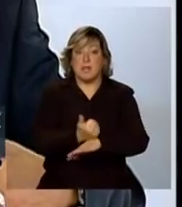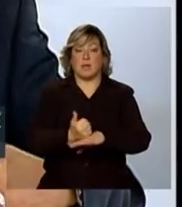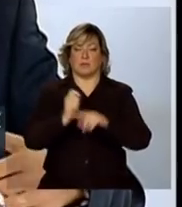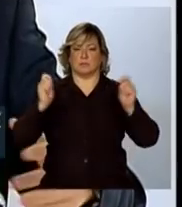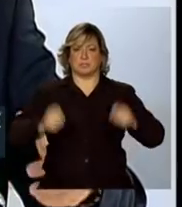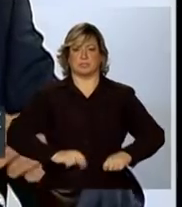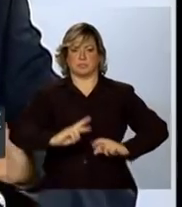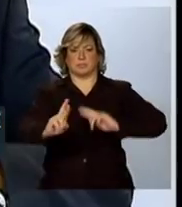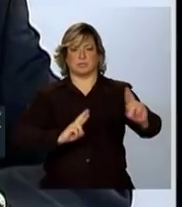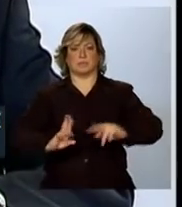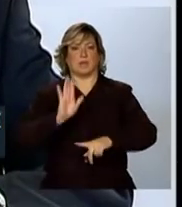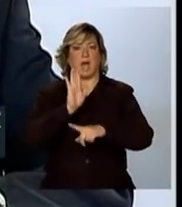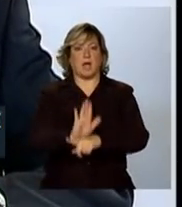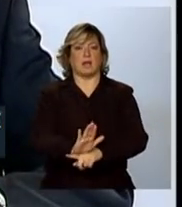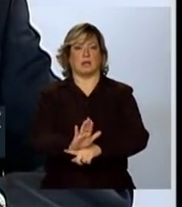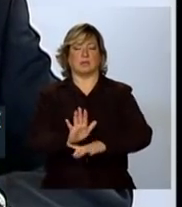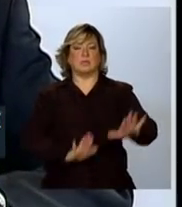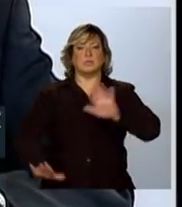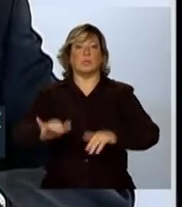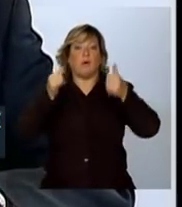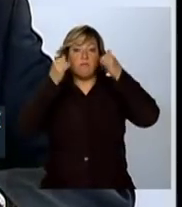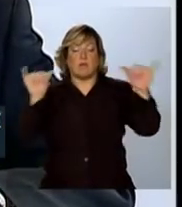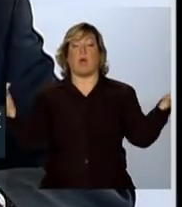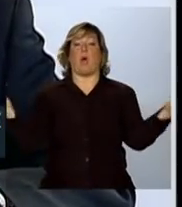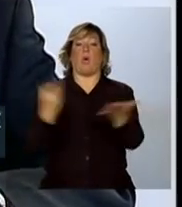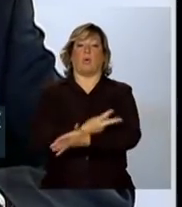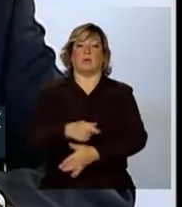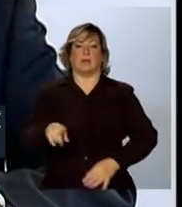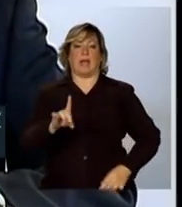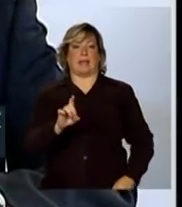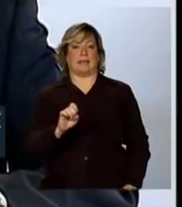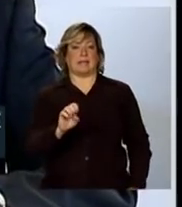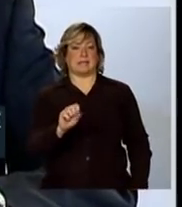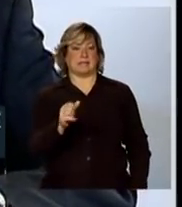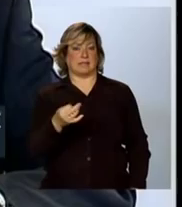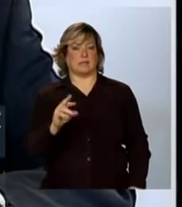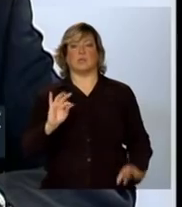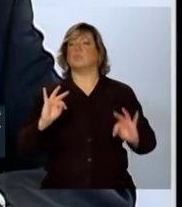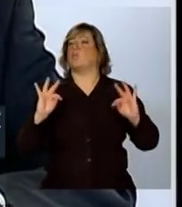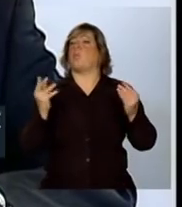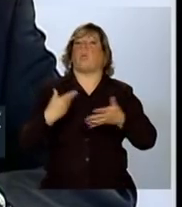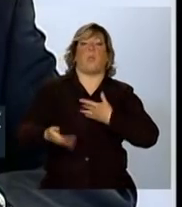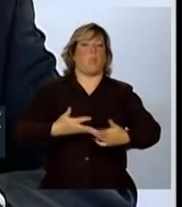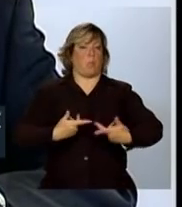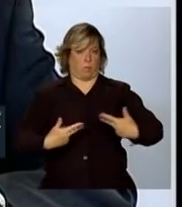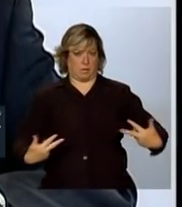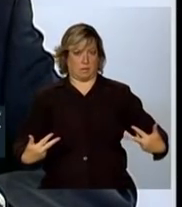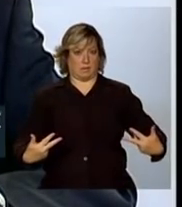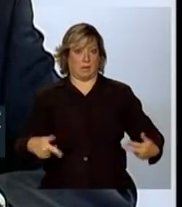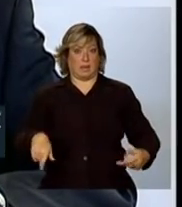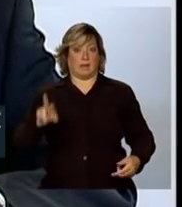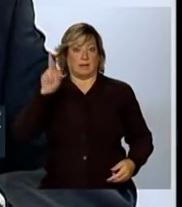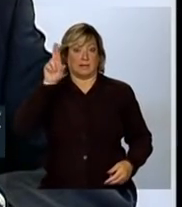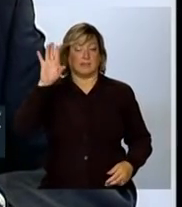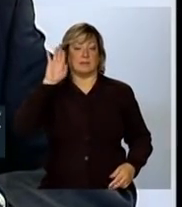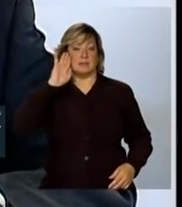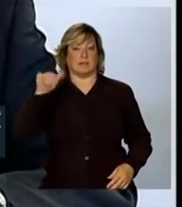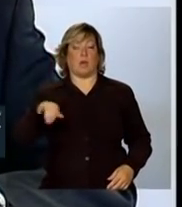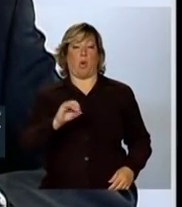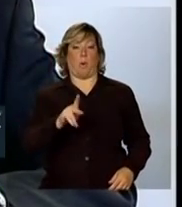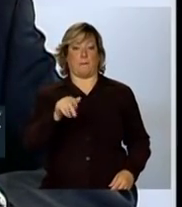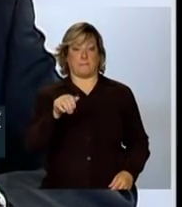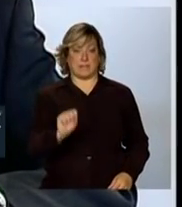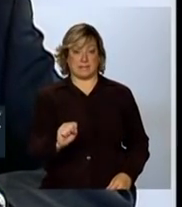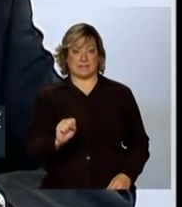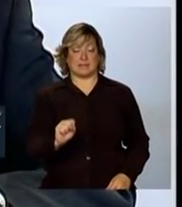resposta e alerta para estas situações de desastres de toda a índole. A representação da OPAS